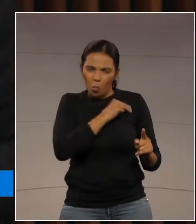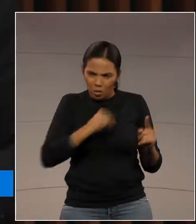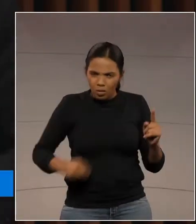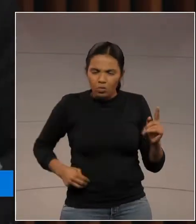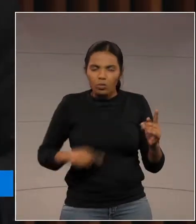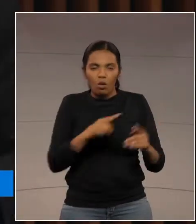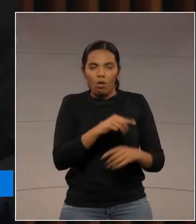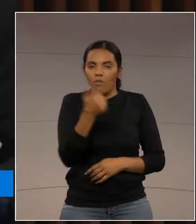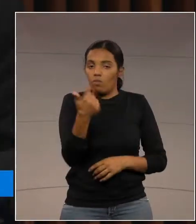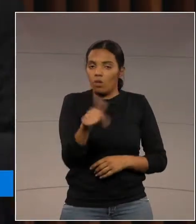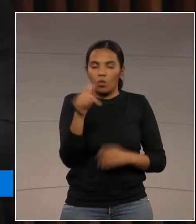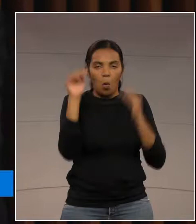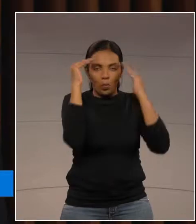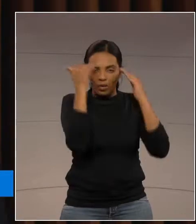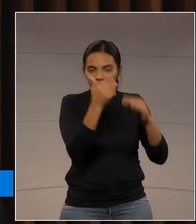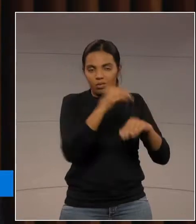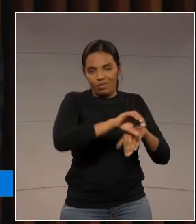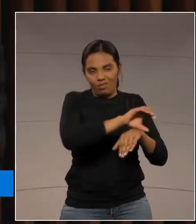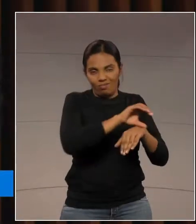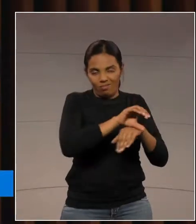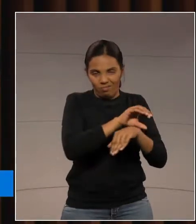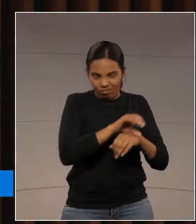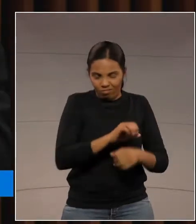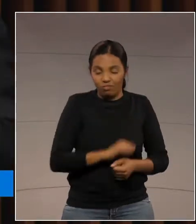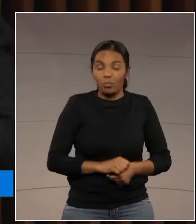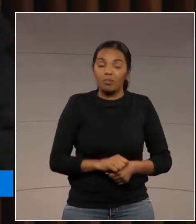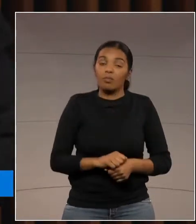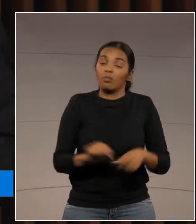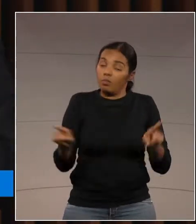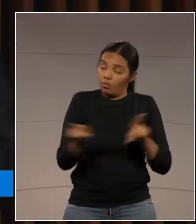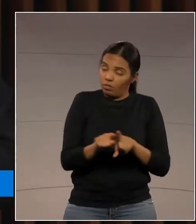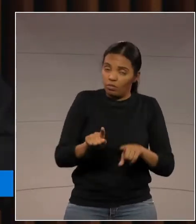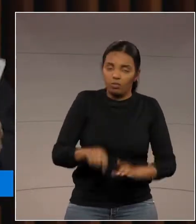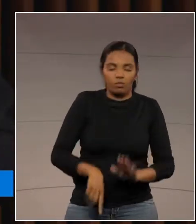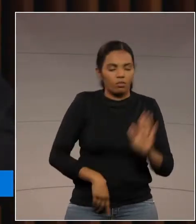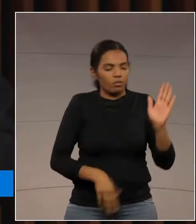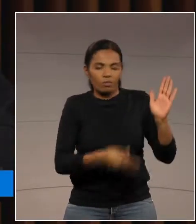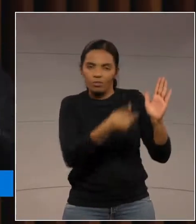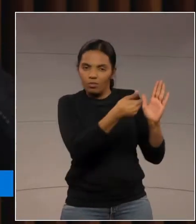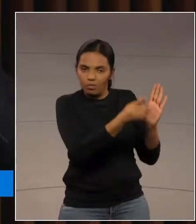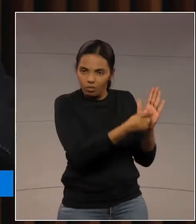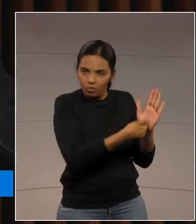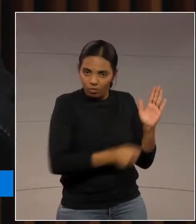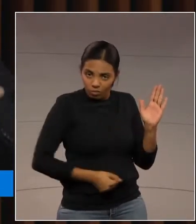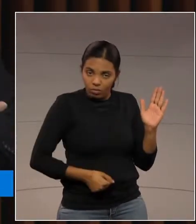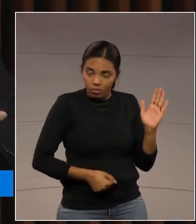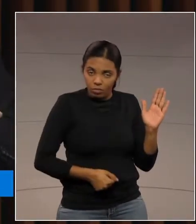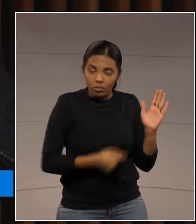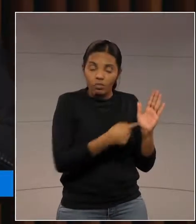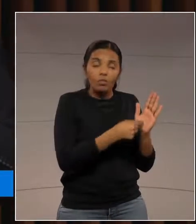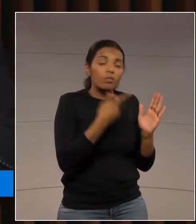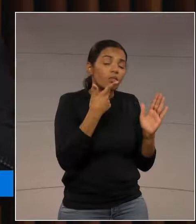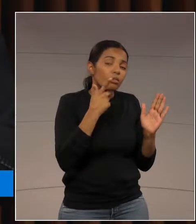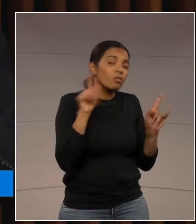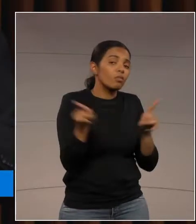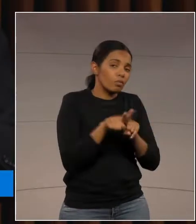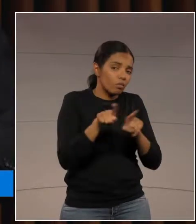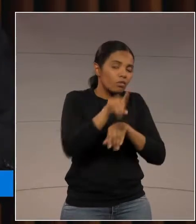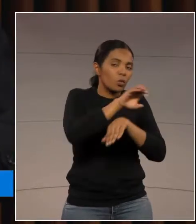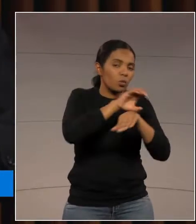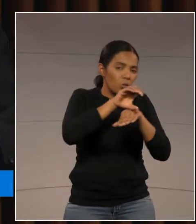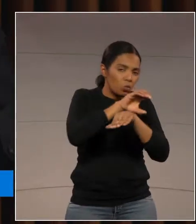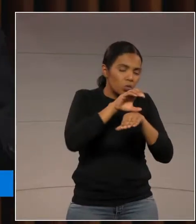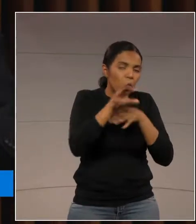inconstitucional. Tenho ainda um parecer que trata sobre constitucionalidade,